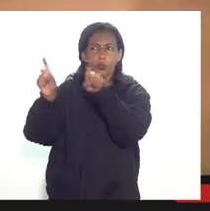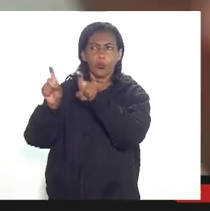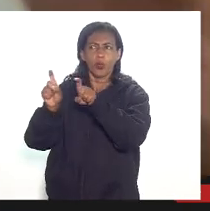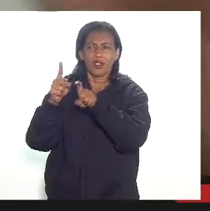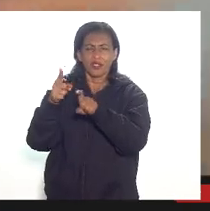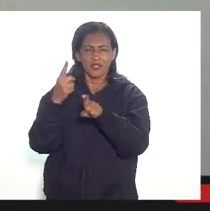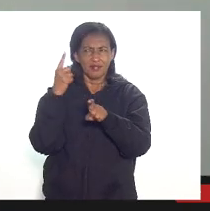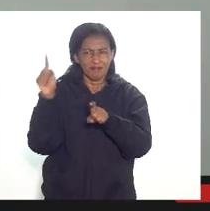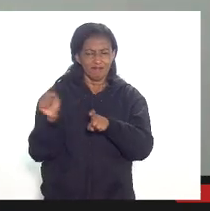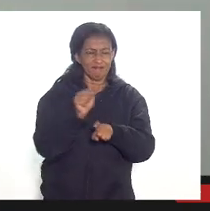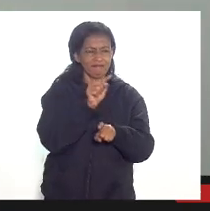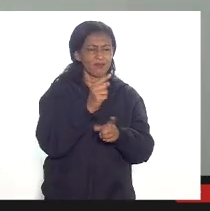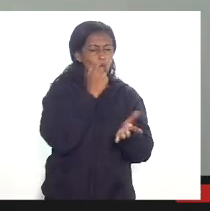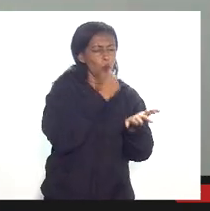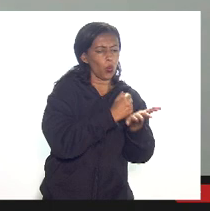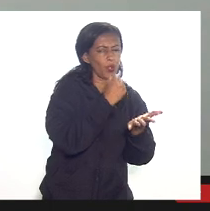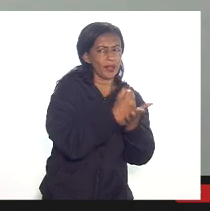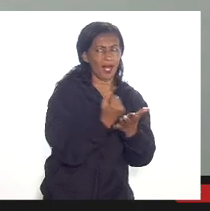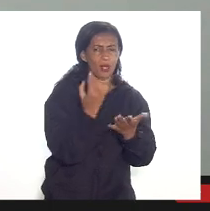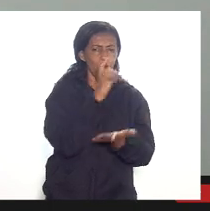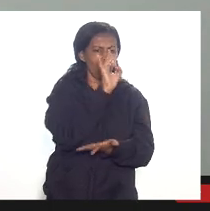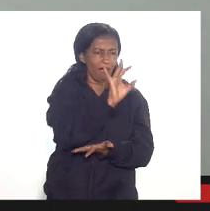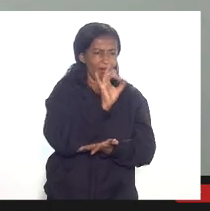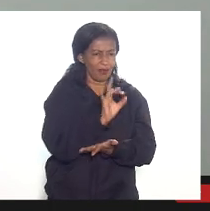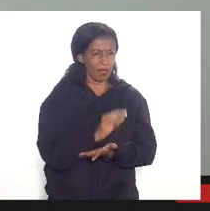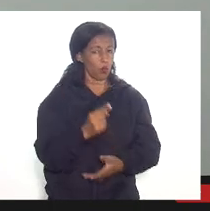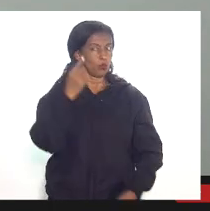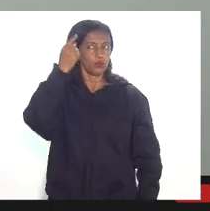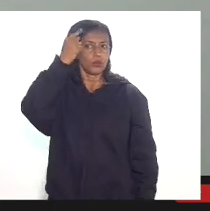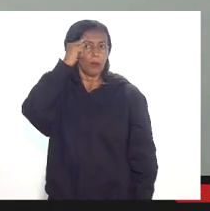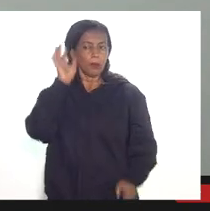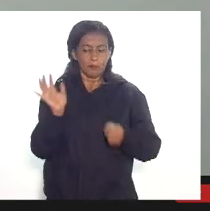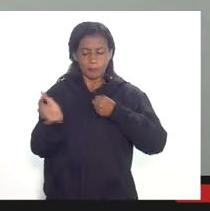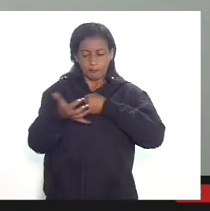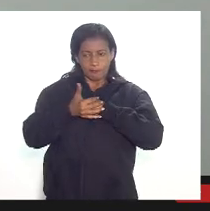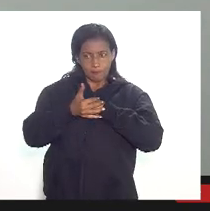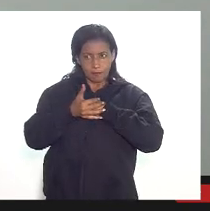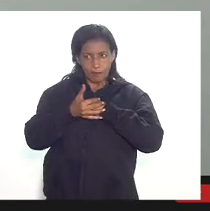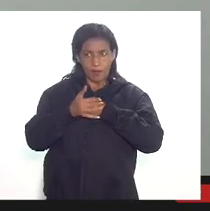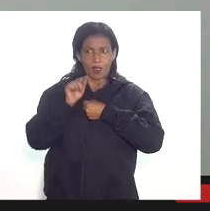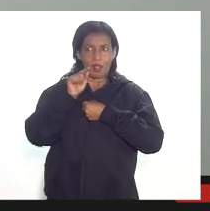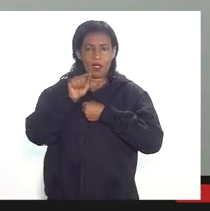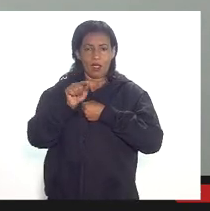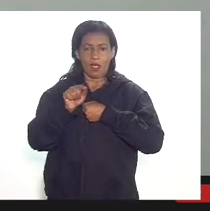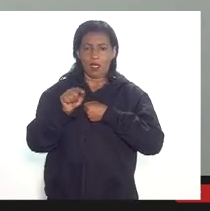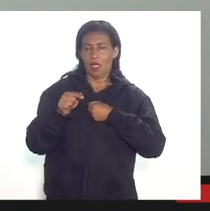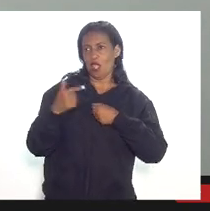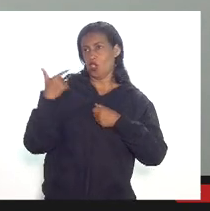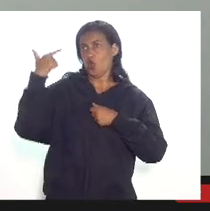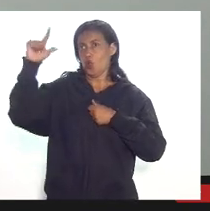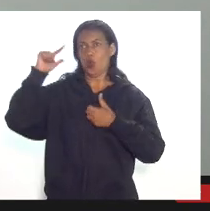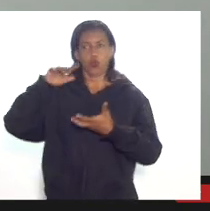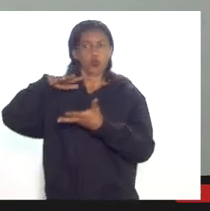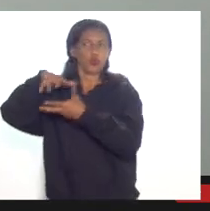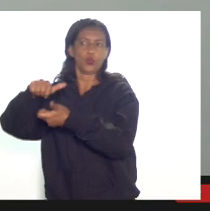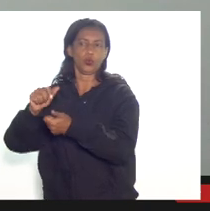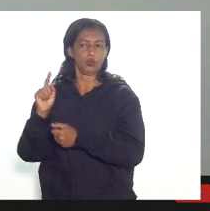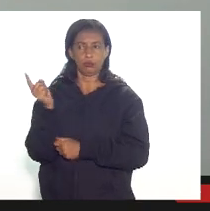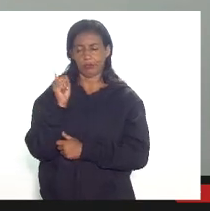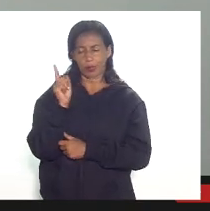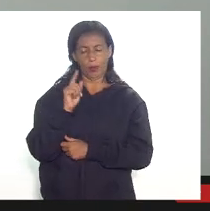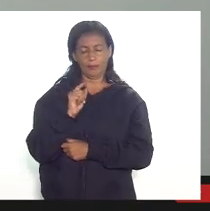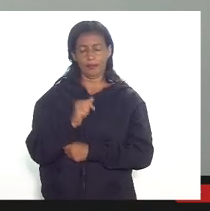contratos enfim o ponto é não pensem que a ocultação de operações é alguma coisa que é do outro mundo porque não é